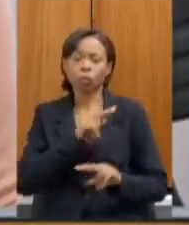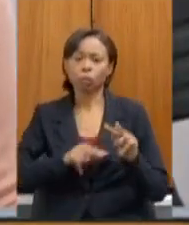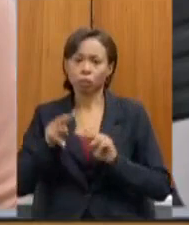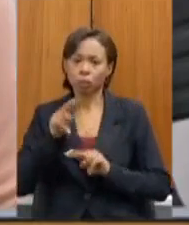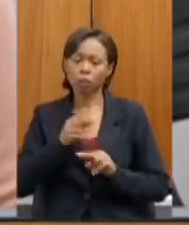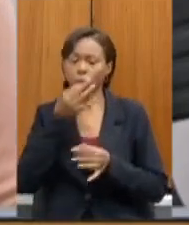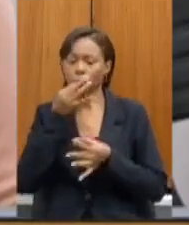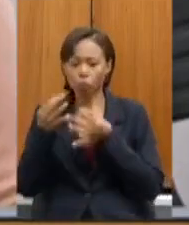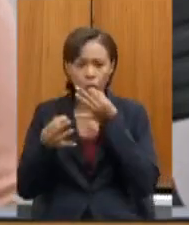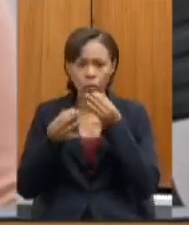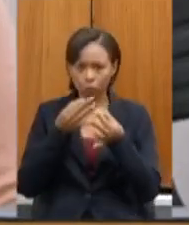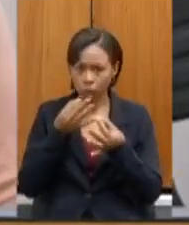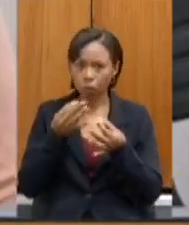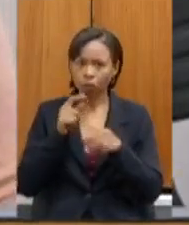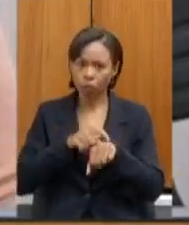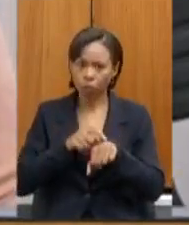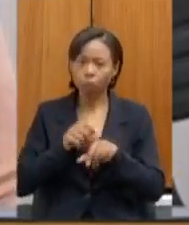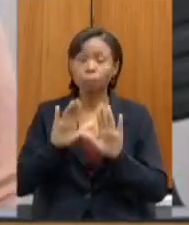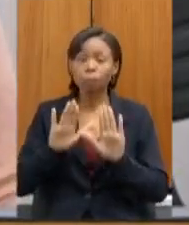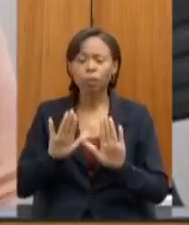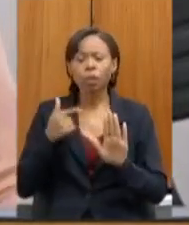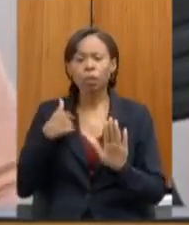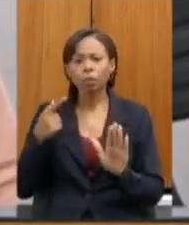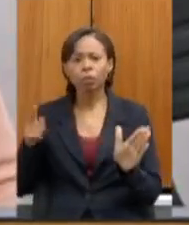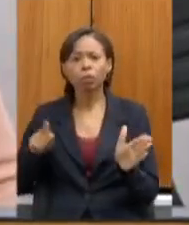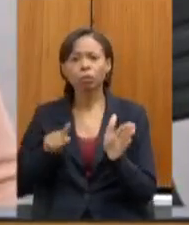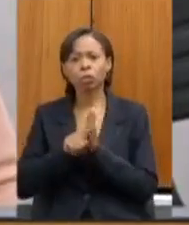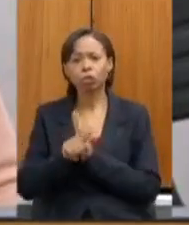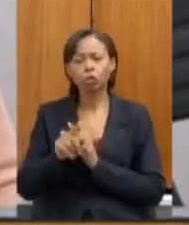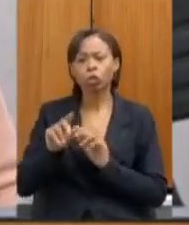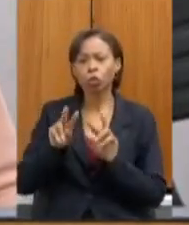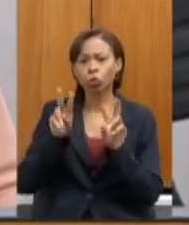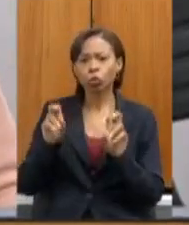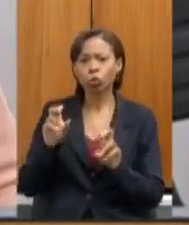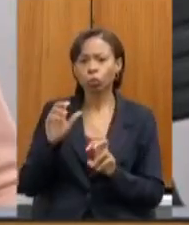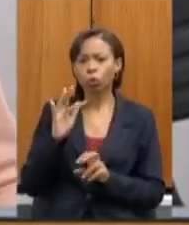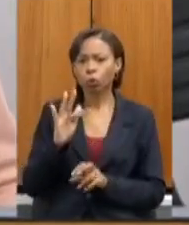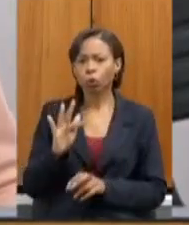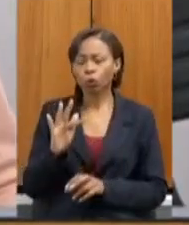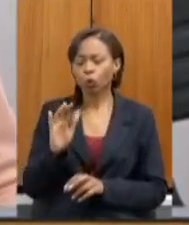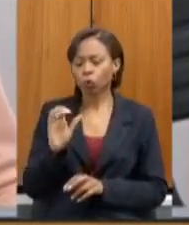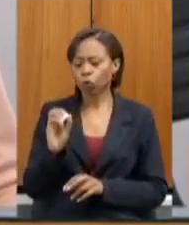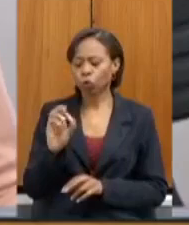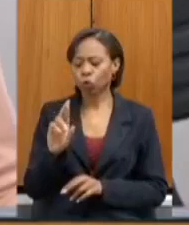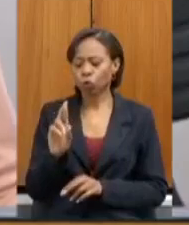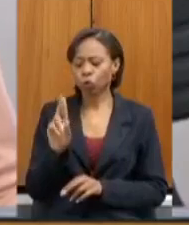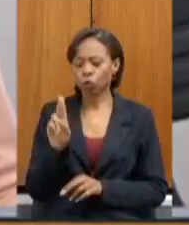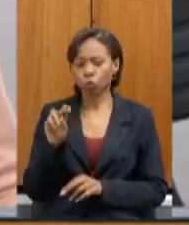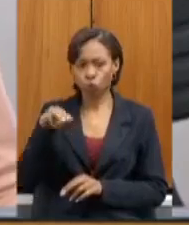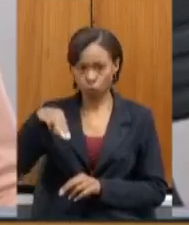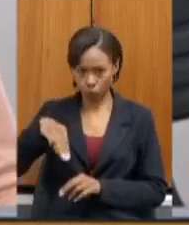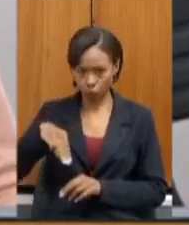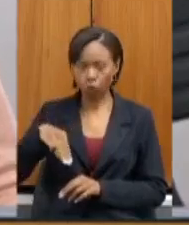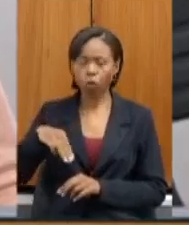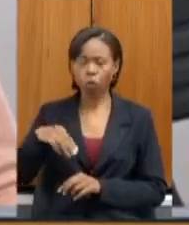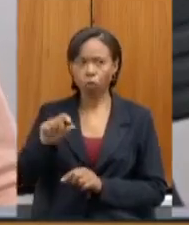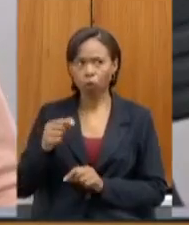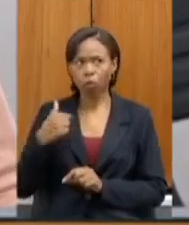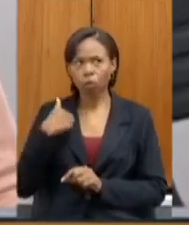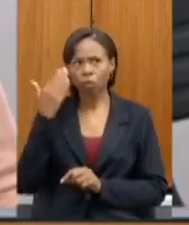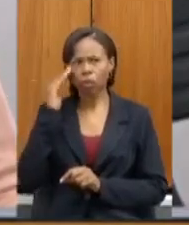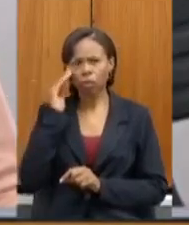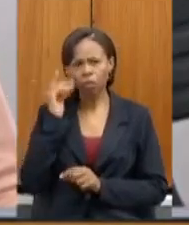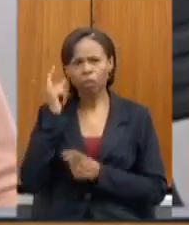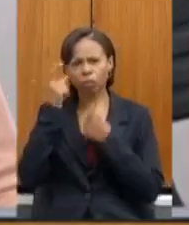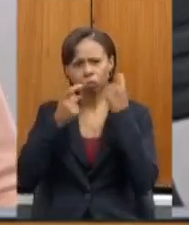a questão secretária da pergunta do fórum do FEPENG pelo que eu compreendi da preocupação